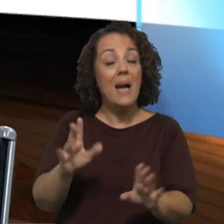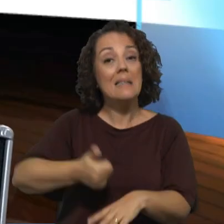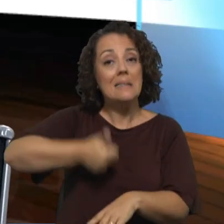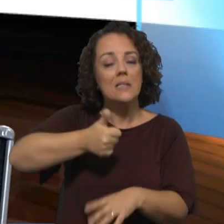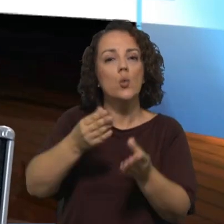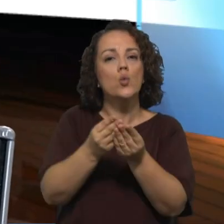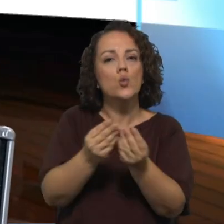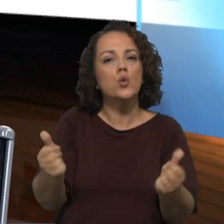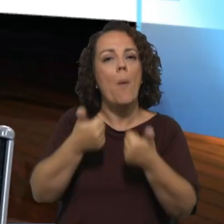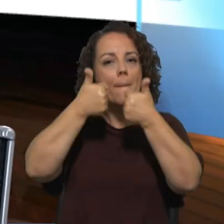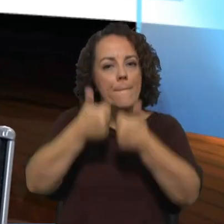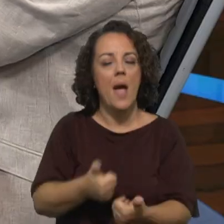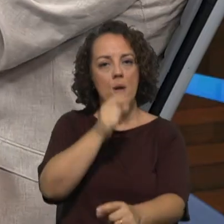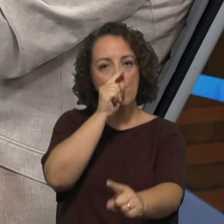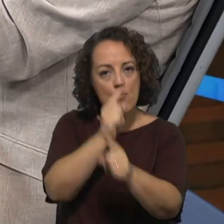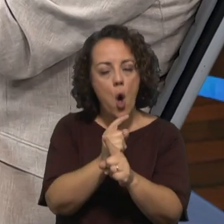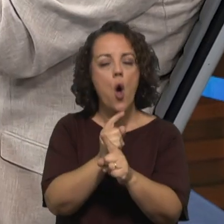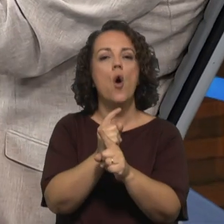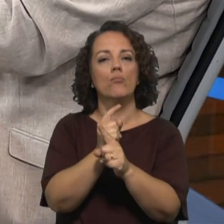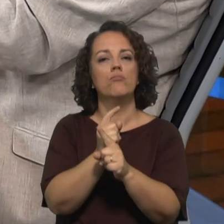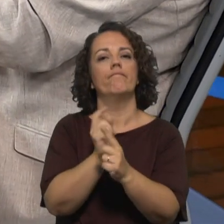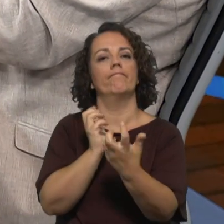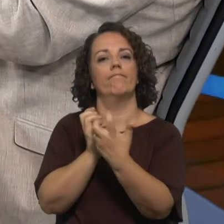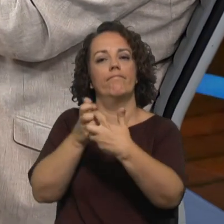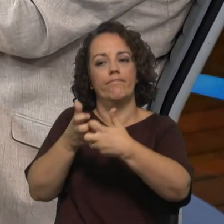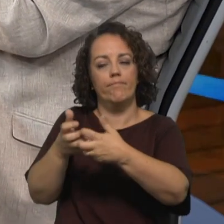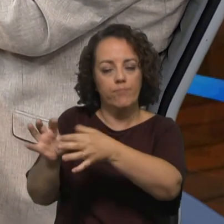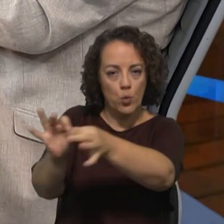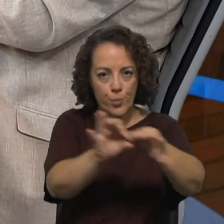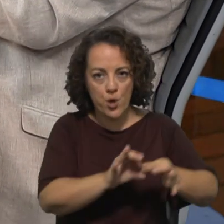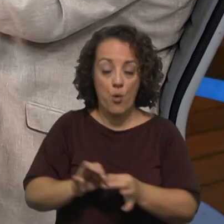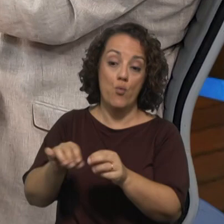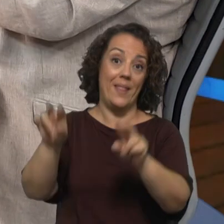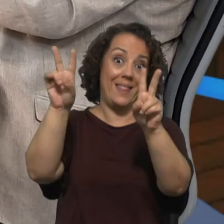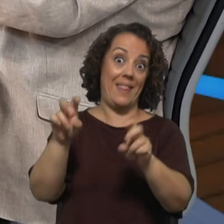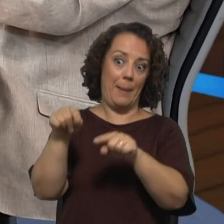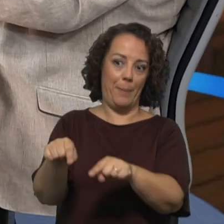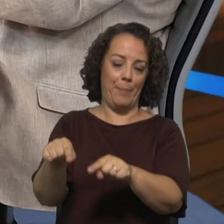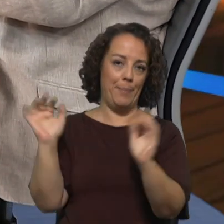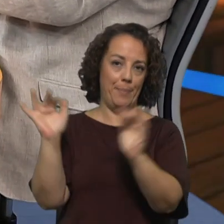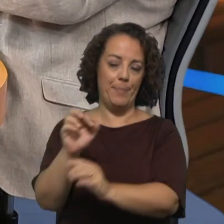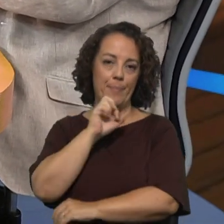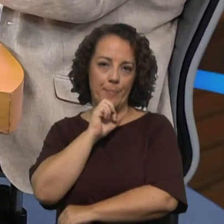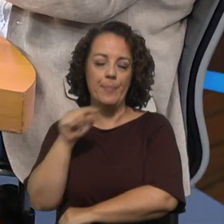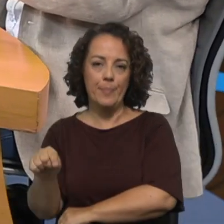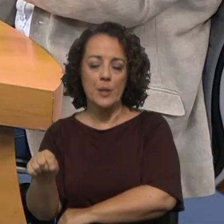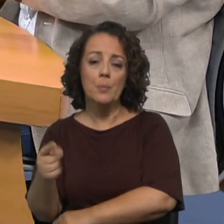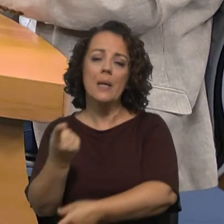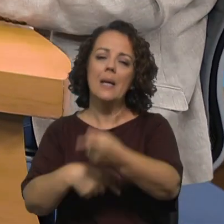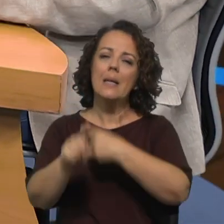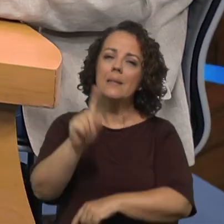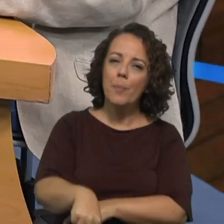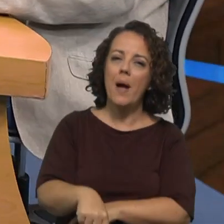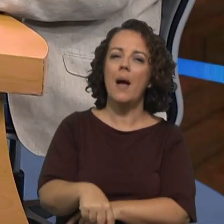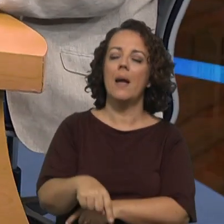fortalecer esta ideia de comunhão, que está subjacente ao tema do síndrome, e, sobretudo, esta ideia de projeção